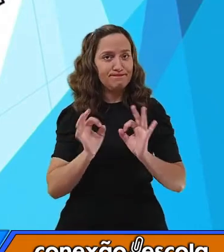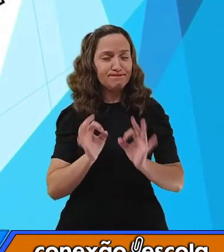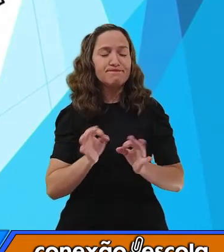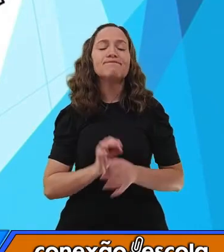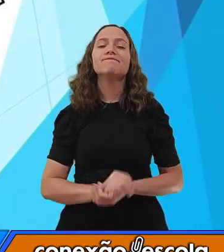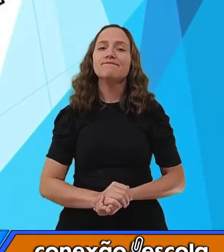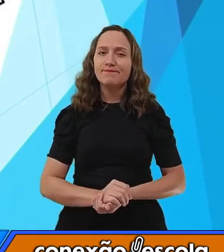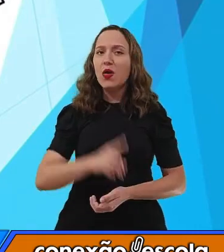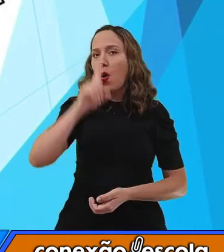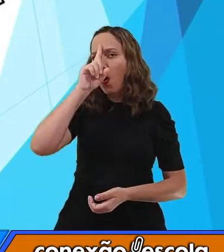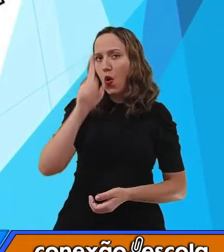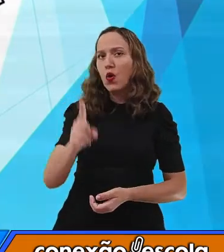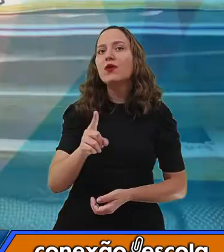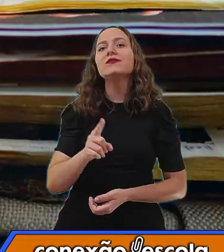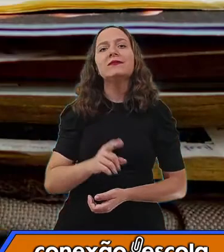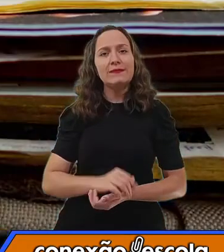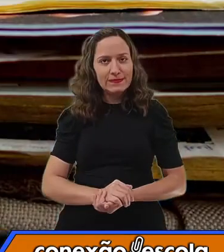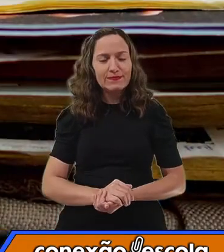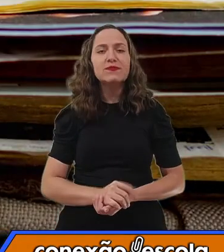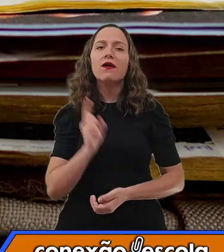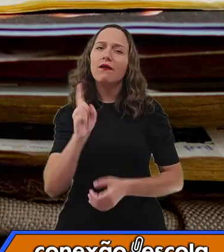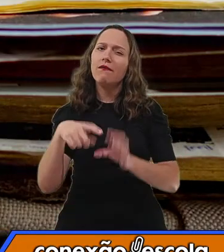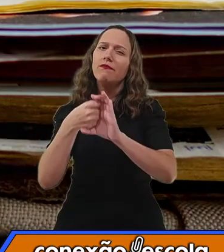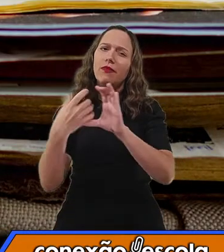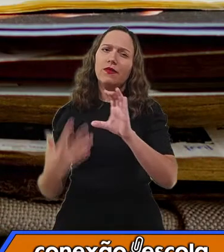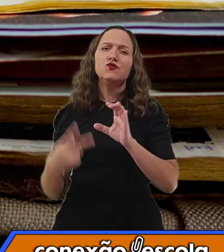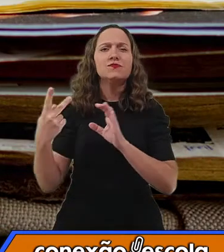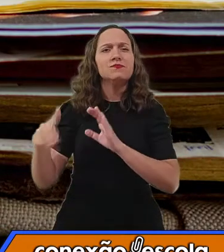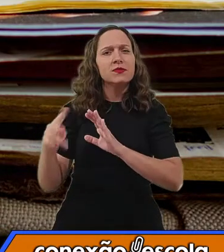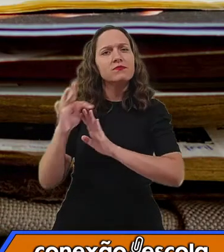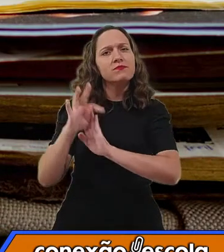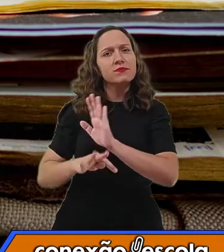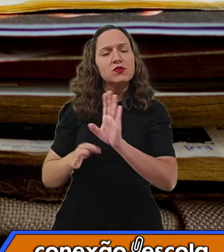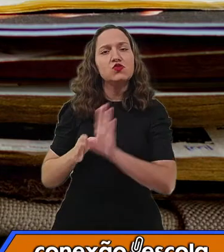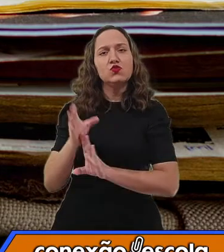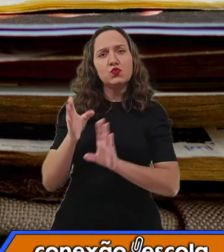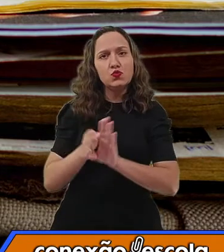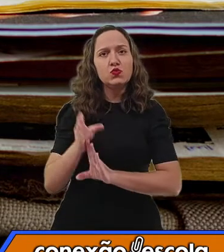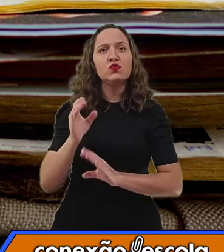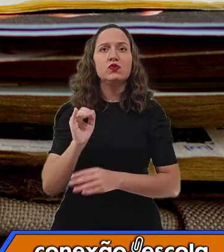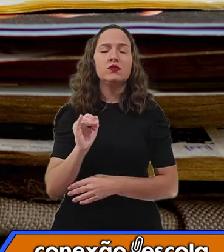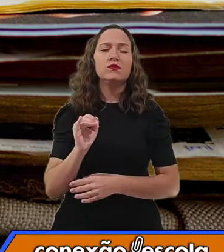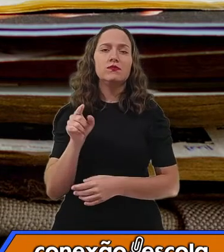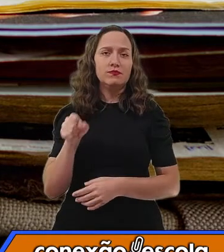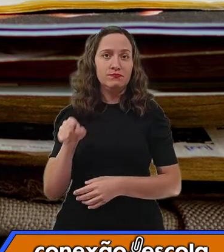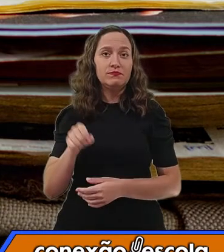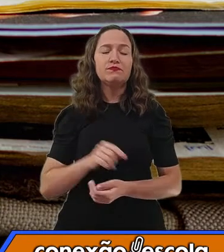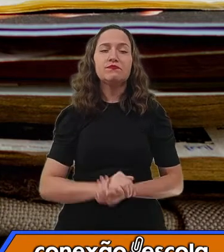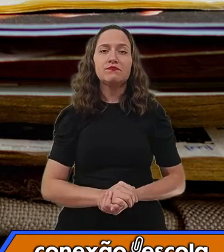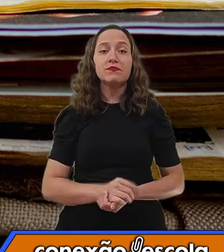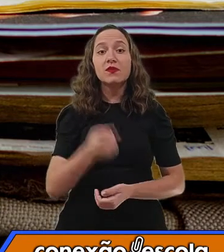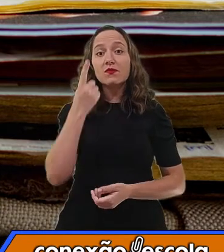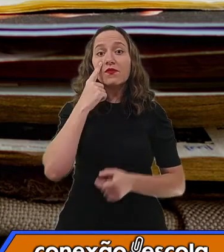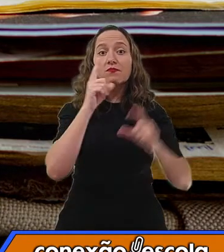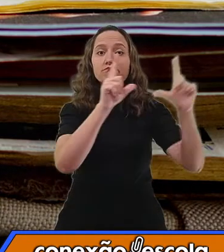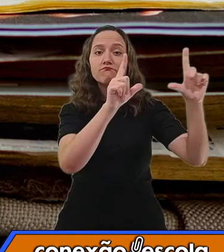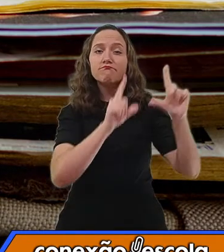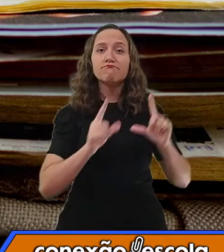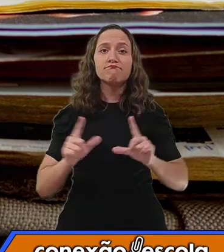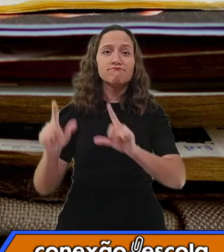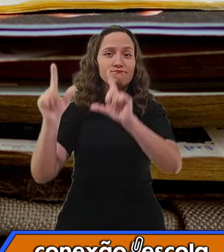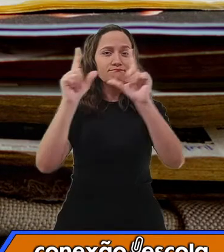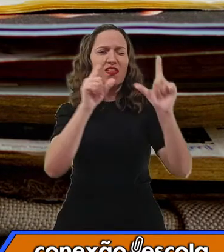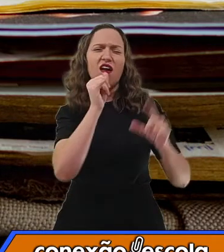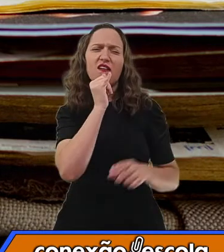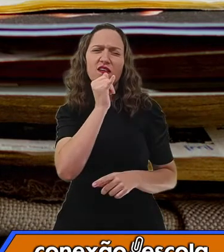Que está sendo dada. Então, essa é a característica do texto instrutivo. Olha essas placas aí, ó. A gente tem vários